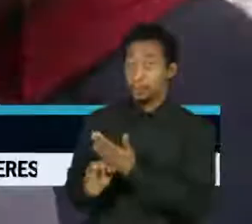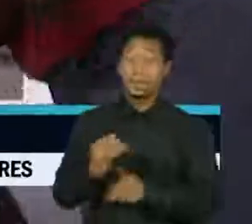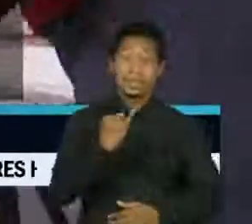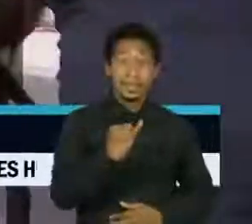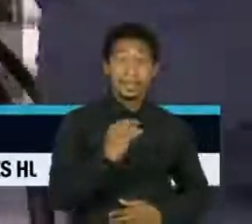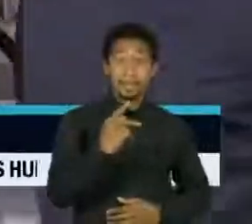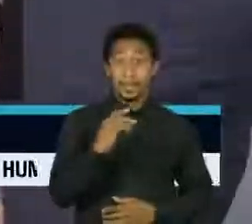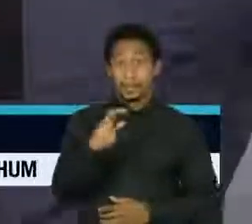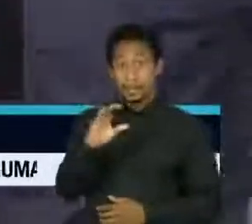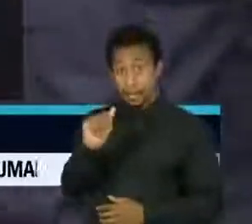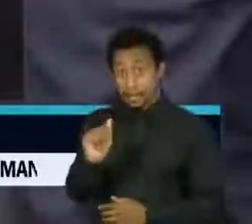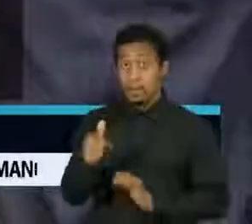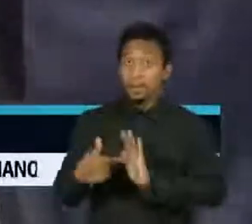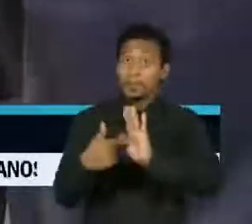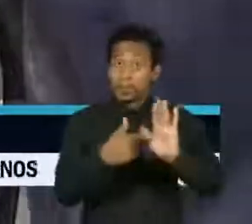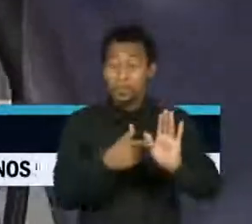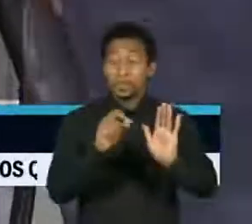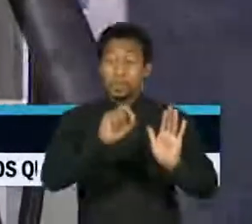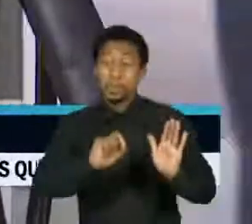acumulada voltou a subir, segundo a pesquisa.